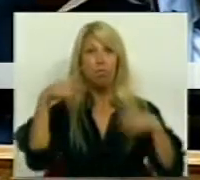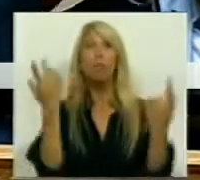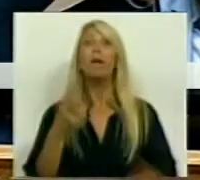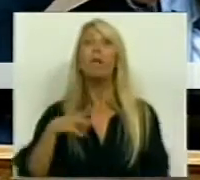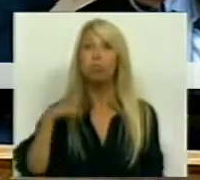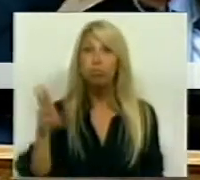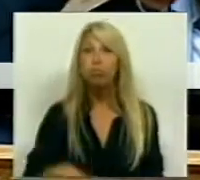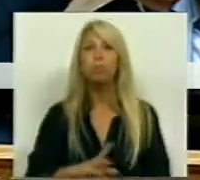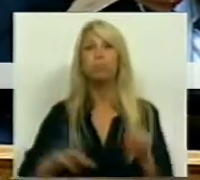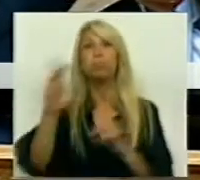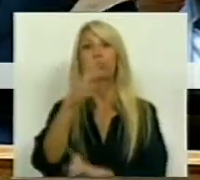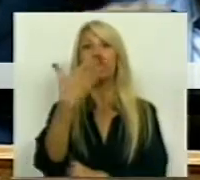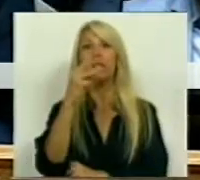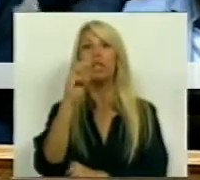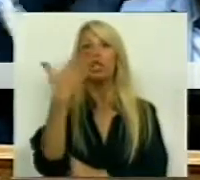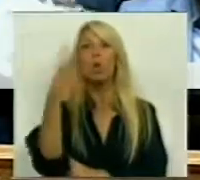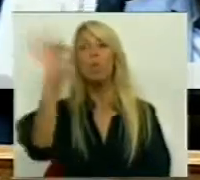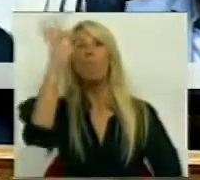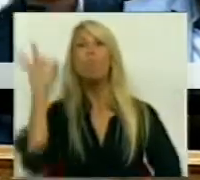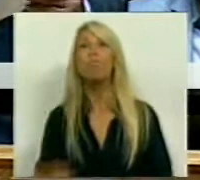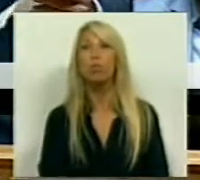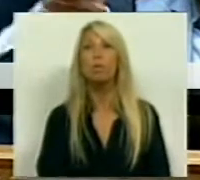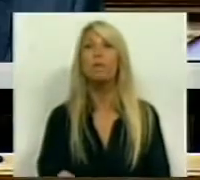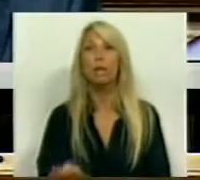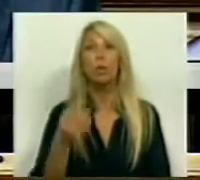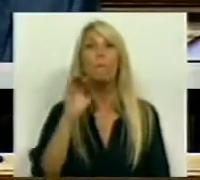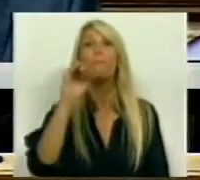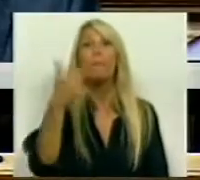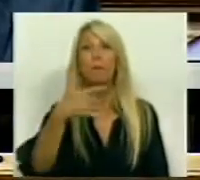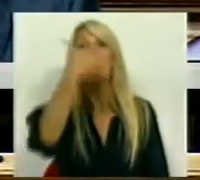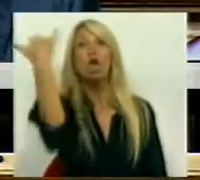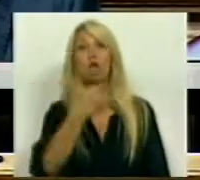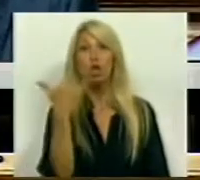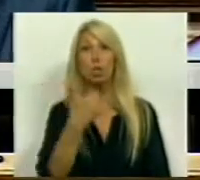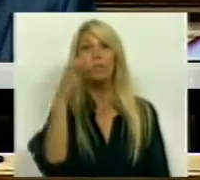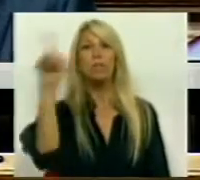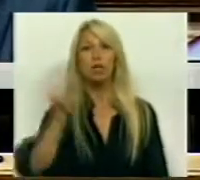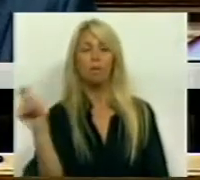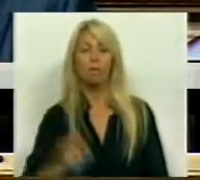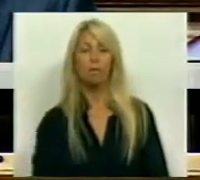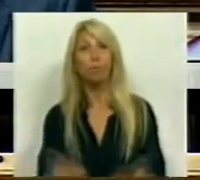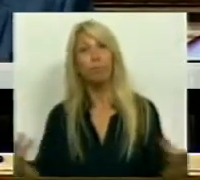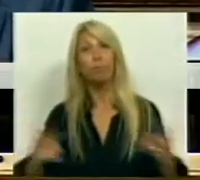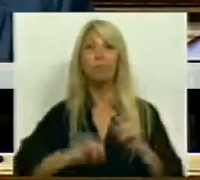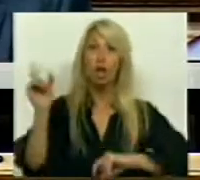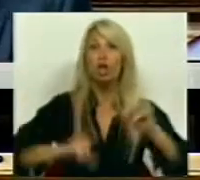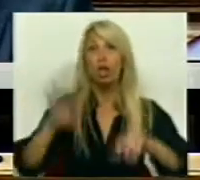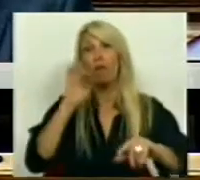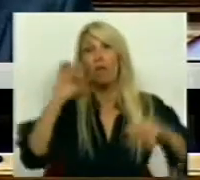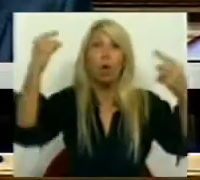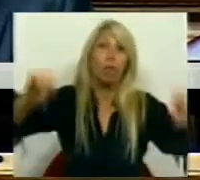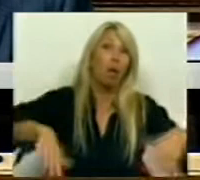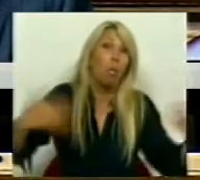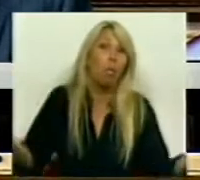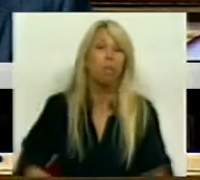131% do PIB no segundo semestre. As estatísticas valem o que valem. Dirá